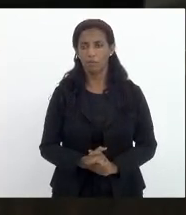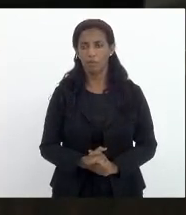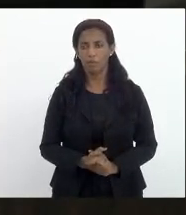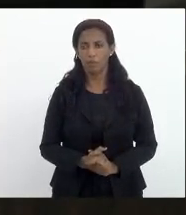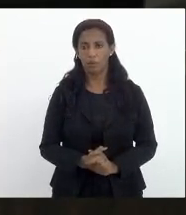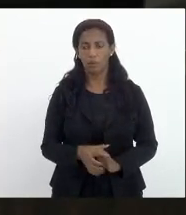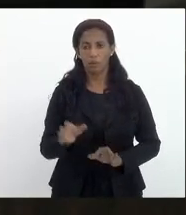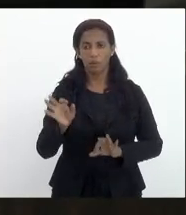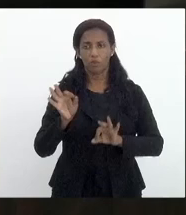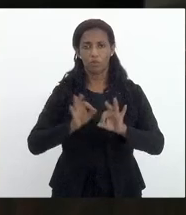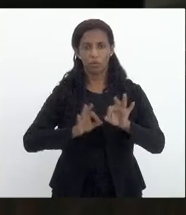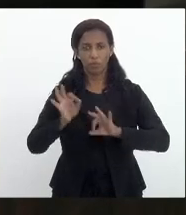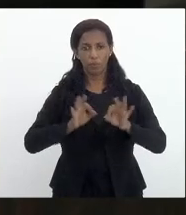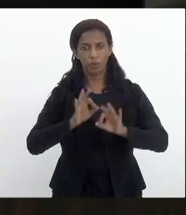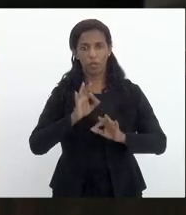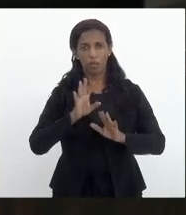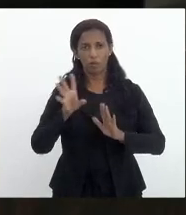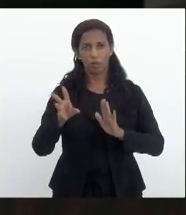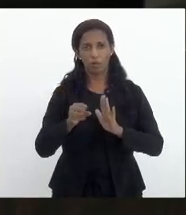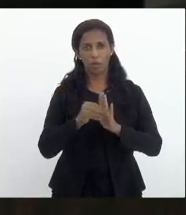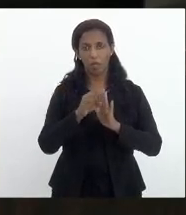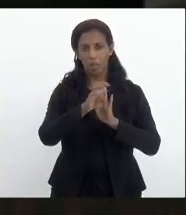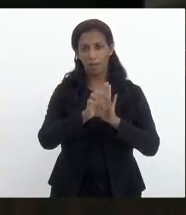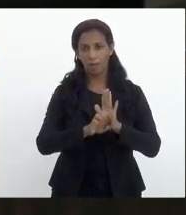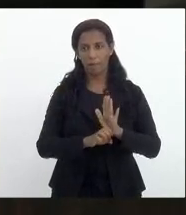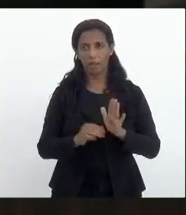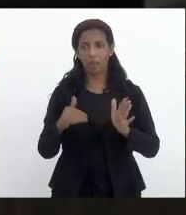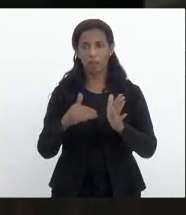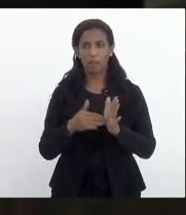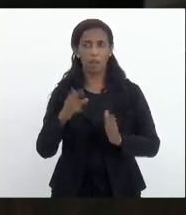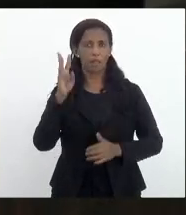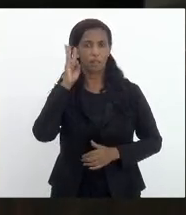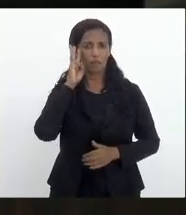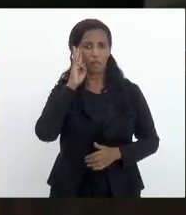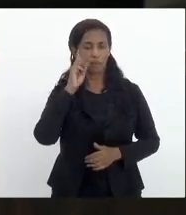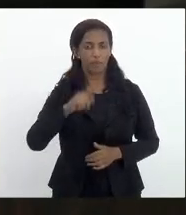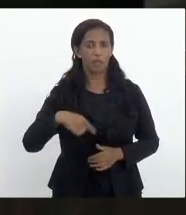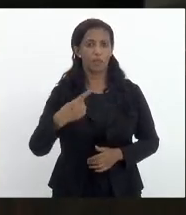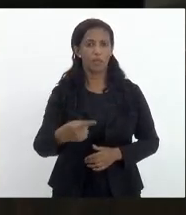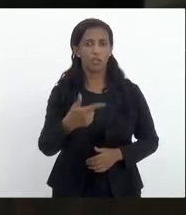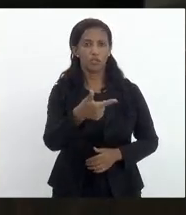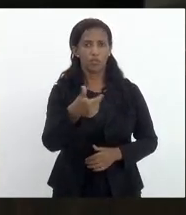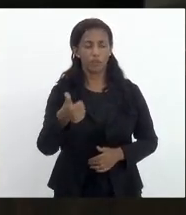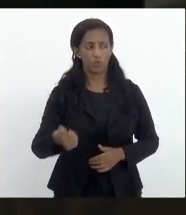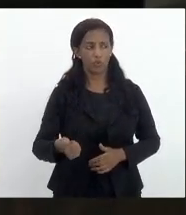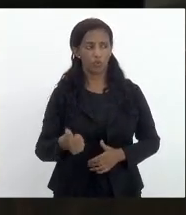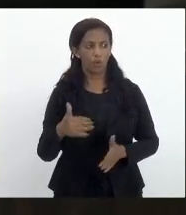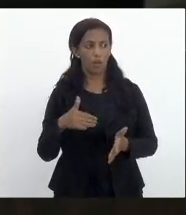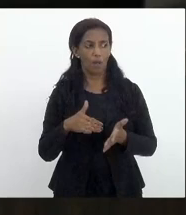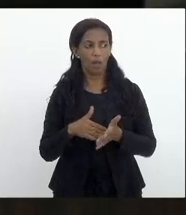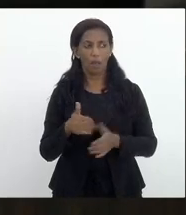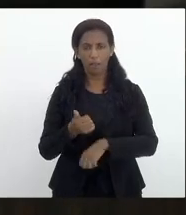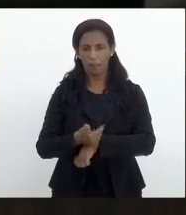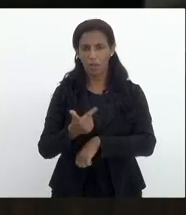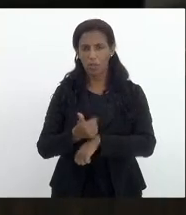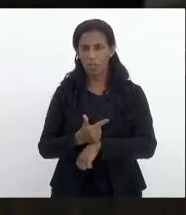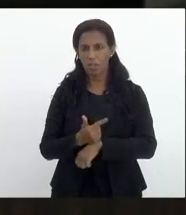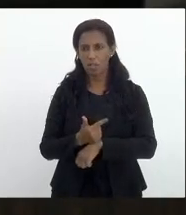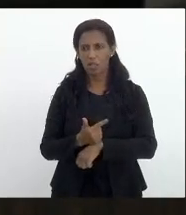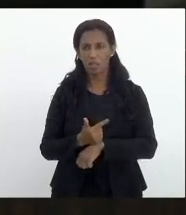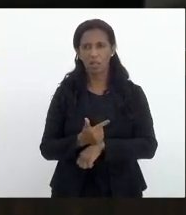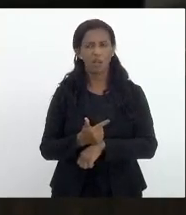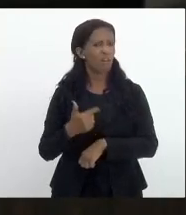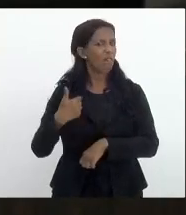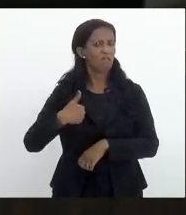Os projetos receberão emendas até a próxima terça-feira, 21. Até meio-dia, então. Não, vai